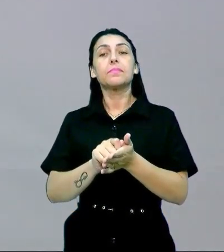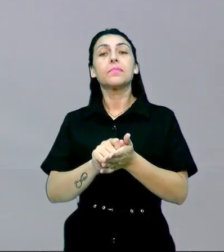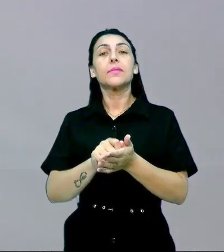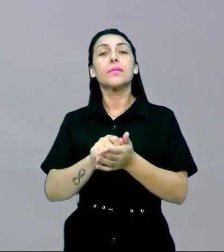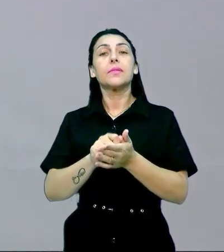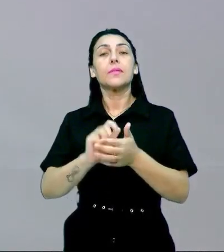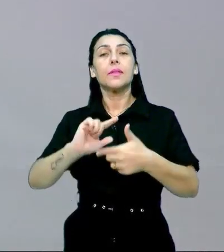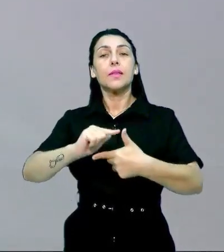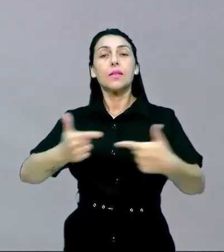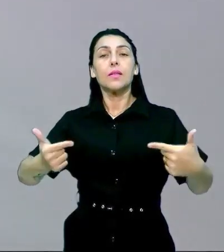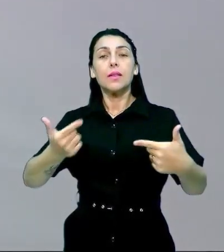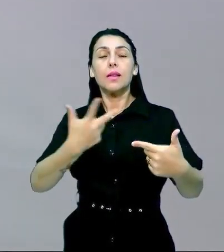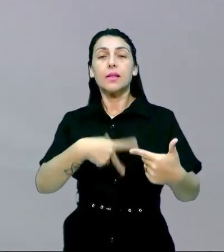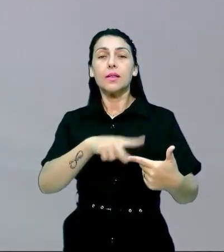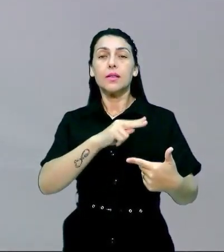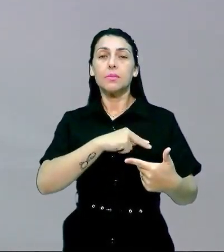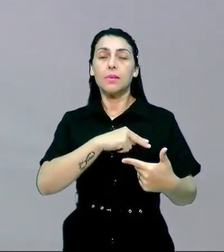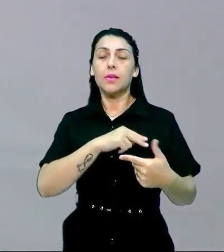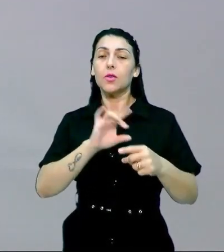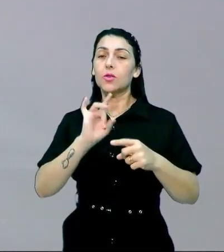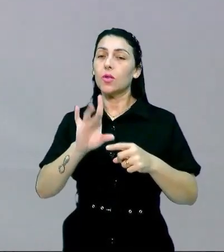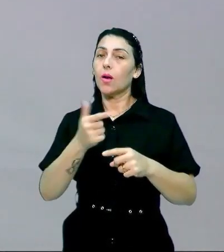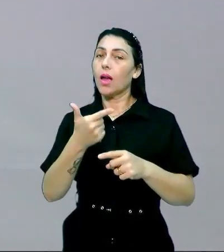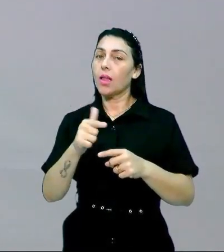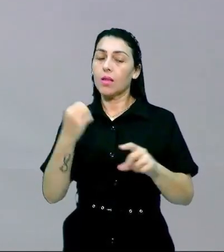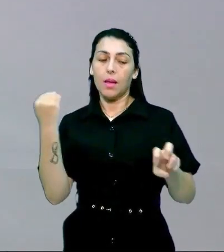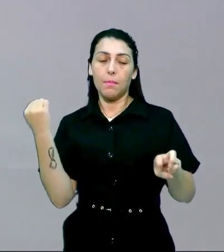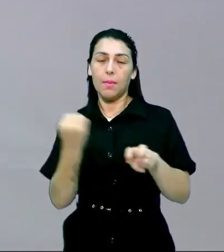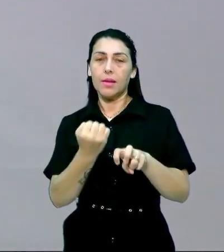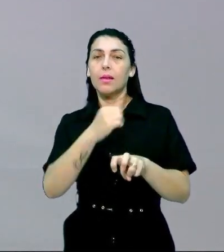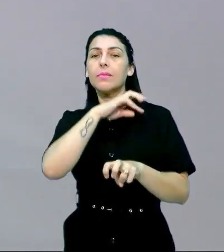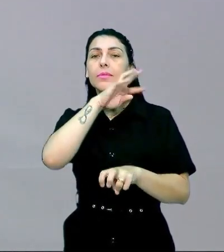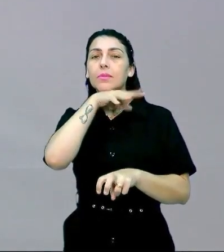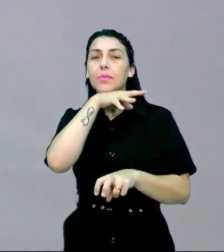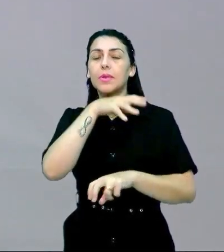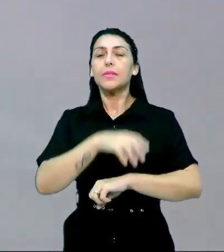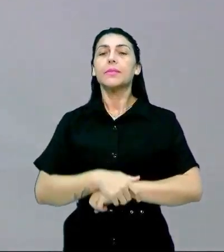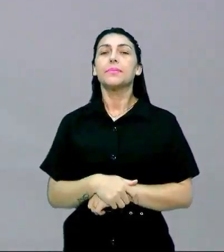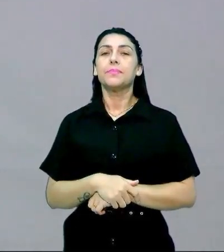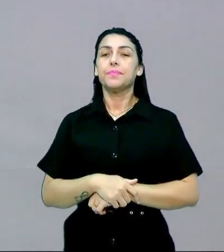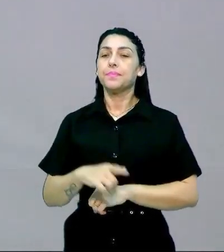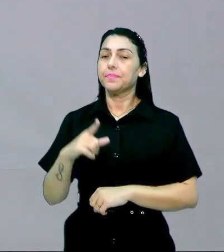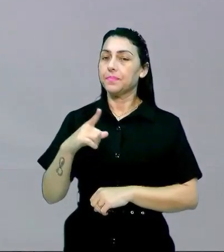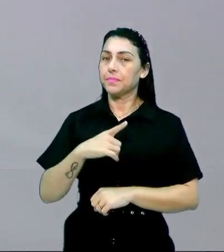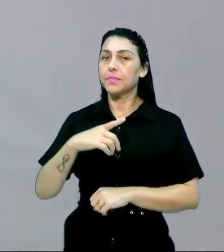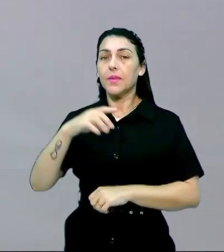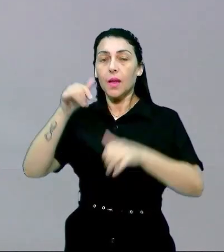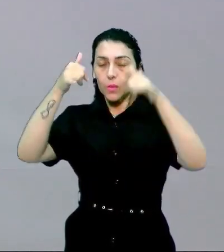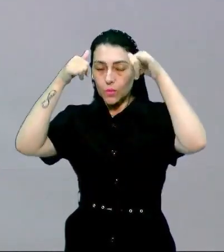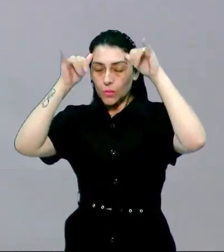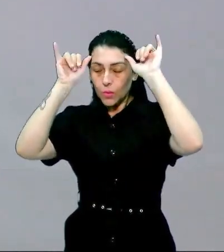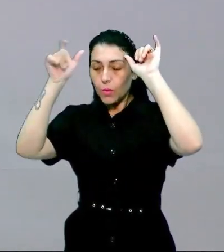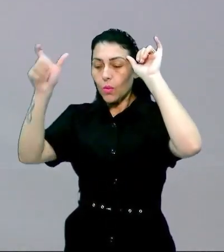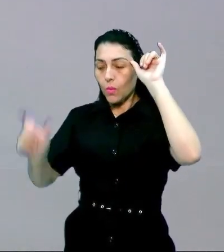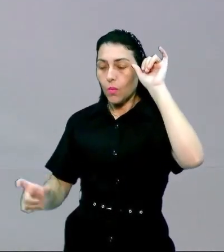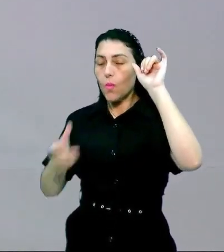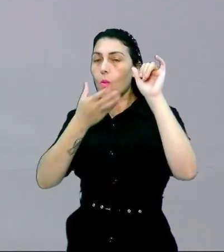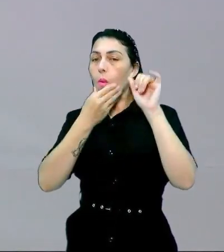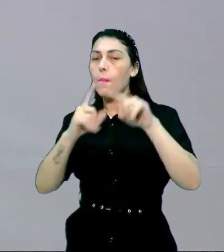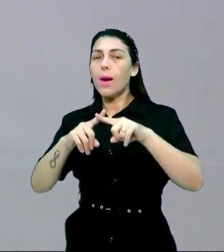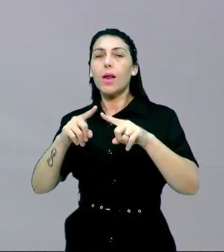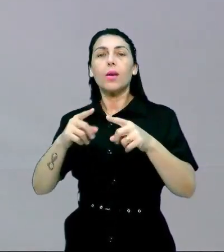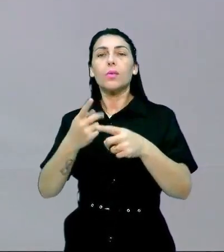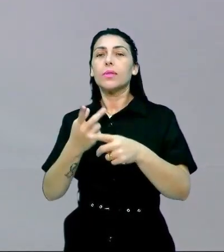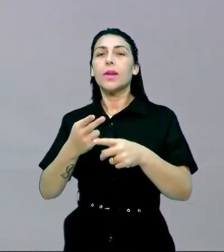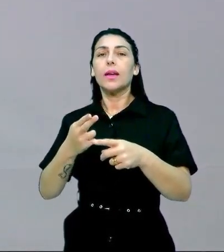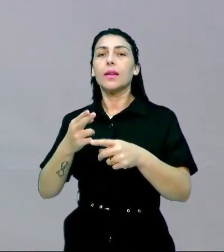tradicional da espanha só que não envolve maltrato contra os animais né tem o touro tem um toureiro mas não tem a espada